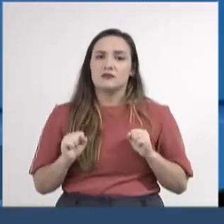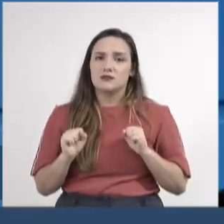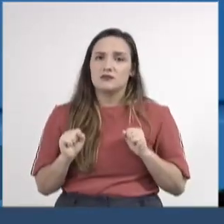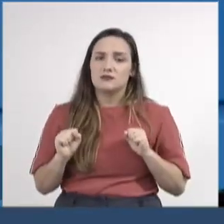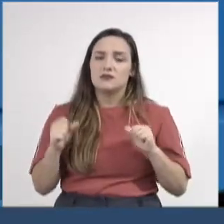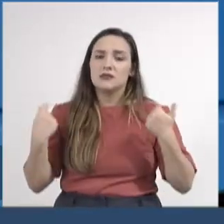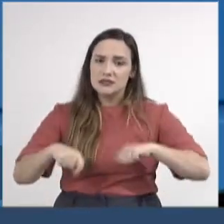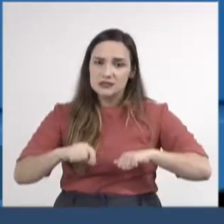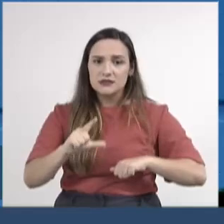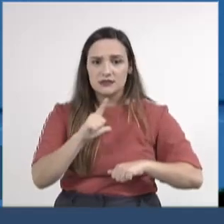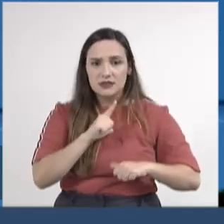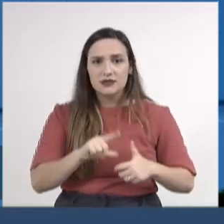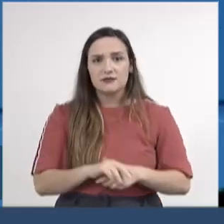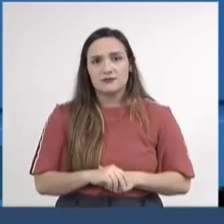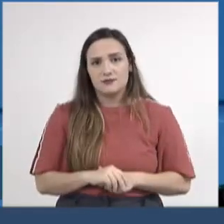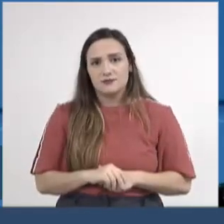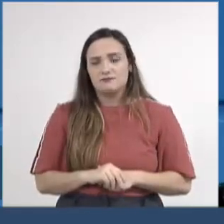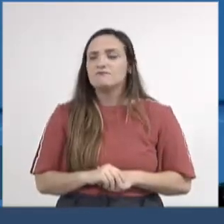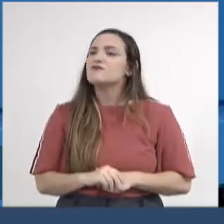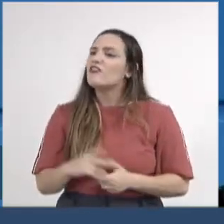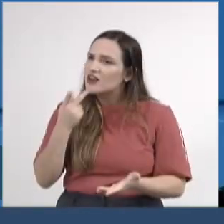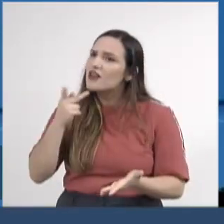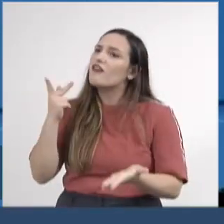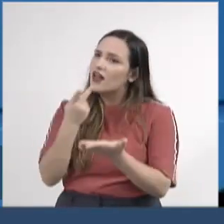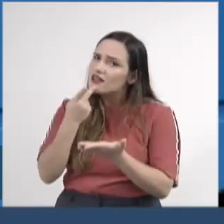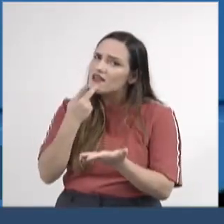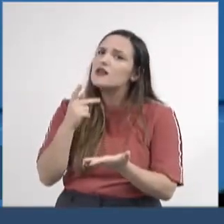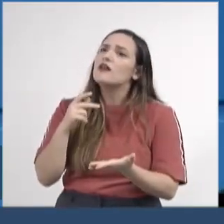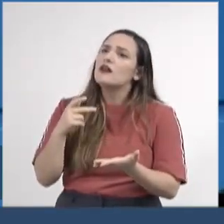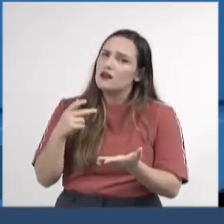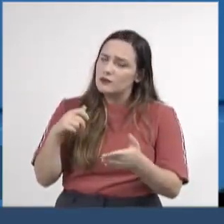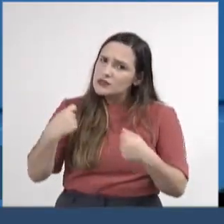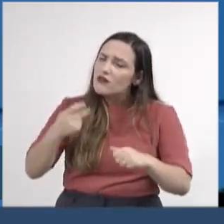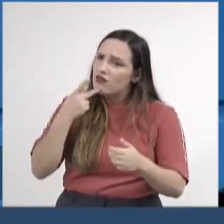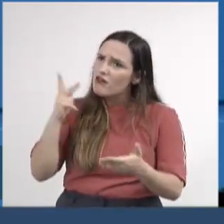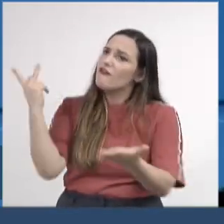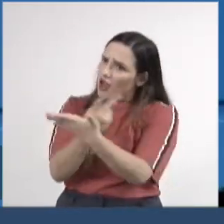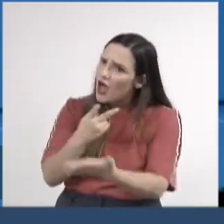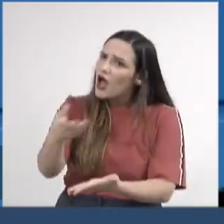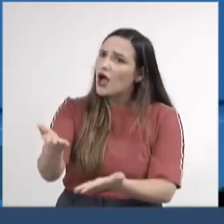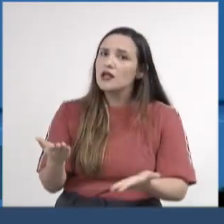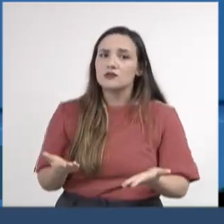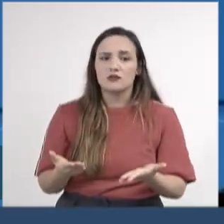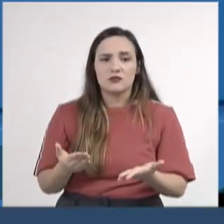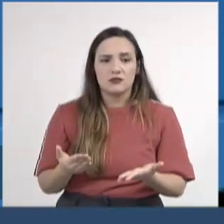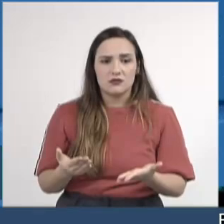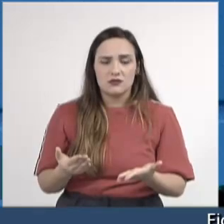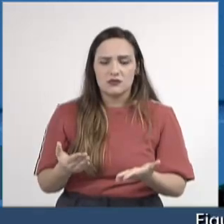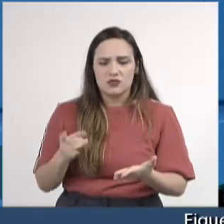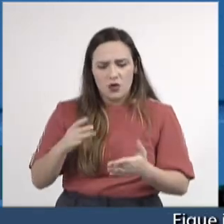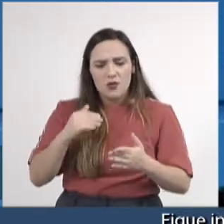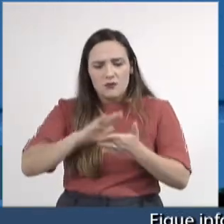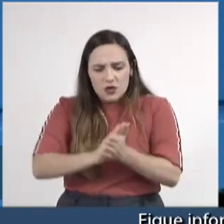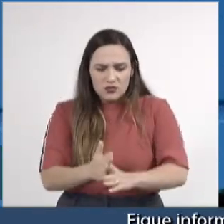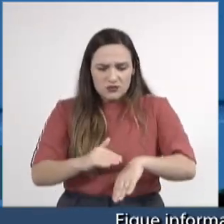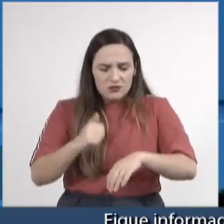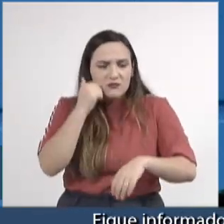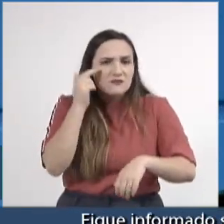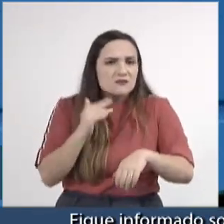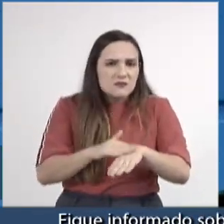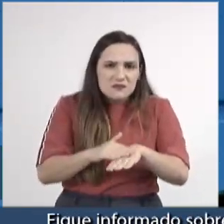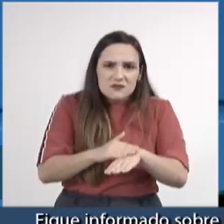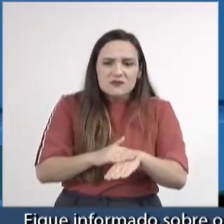preciso que nós repreendamos de forma veementemente qualquer tipo de discriminação. Não é só a questão racial, a questão